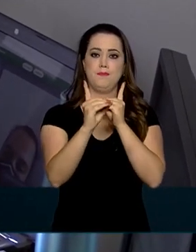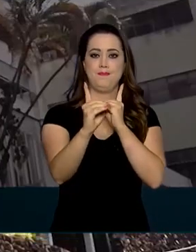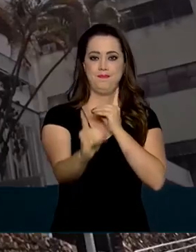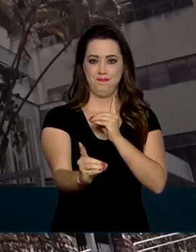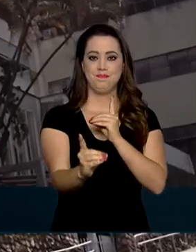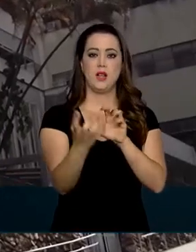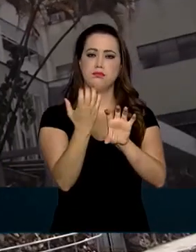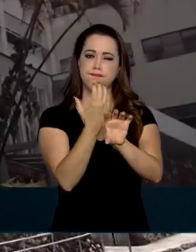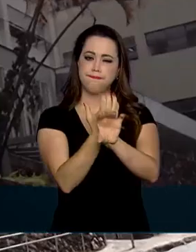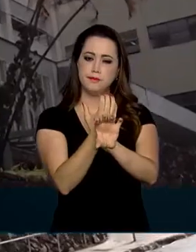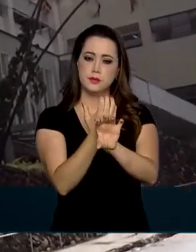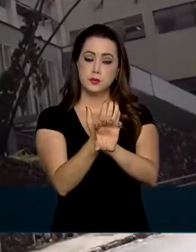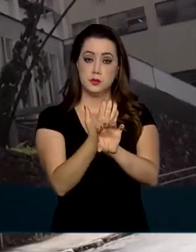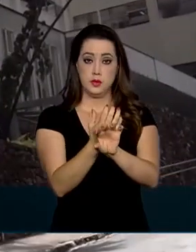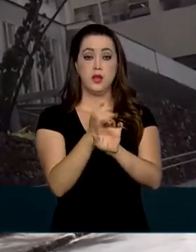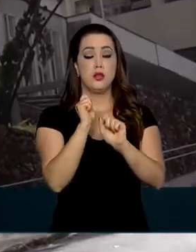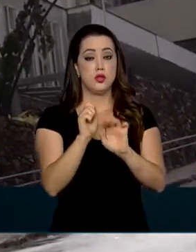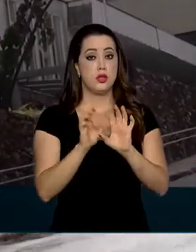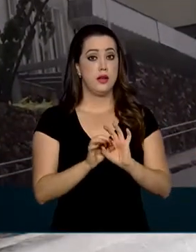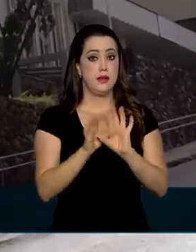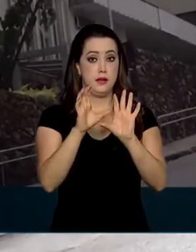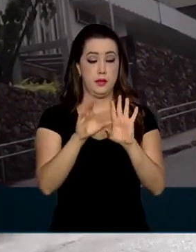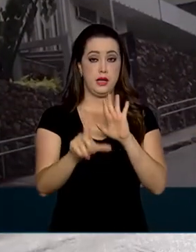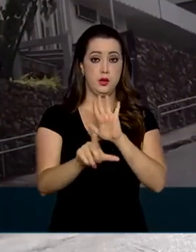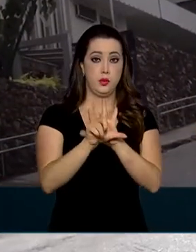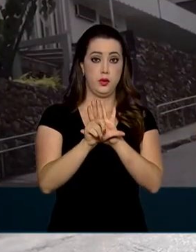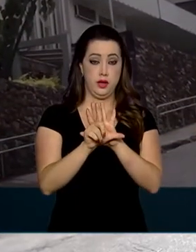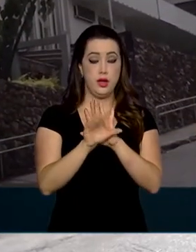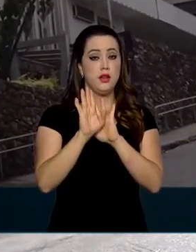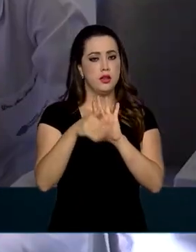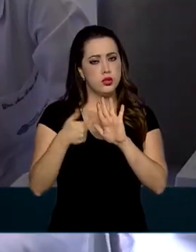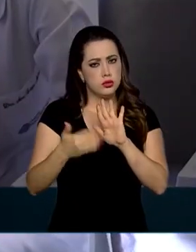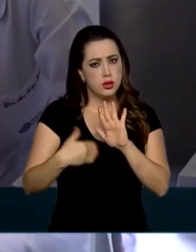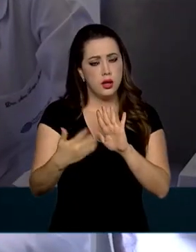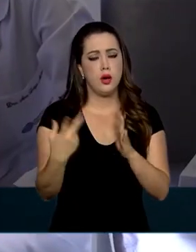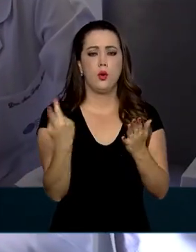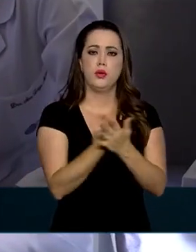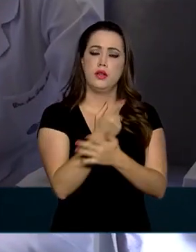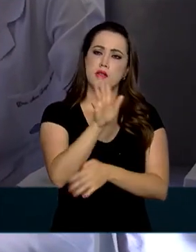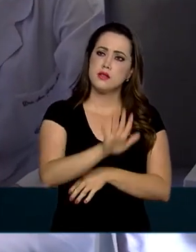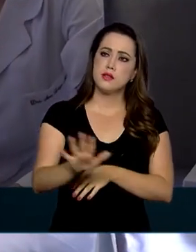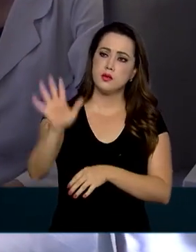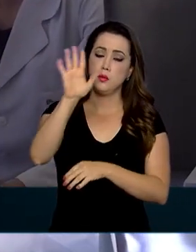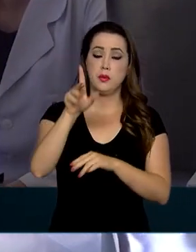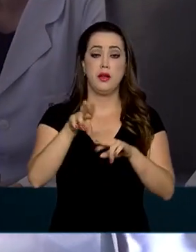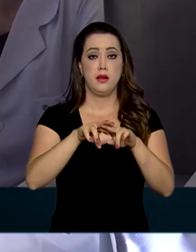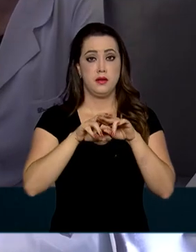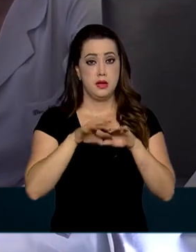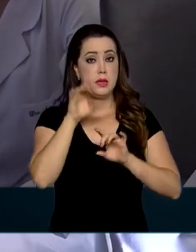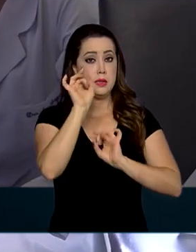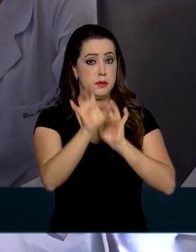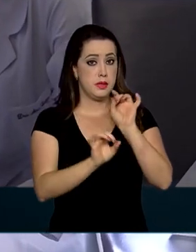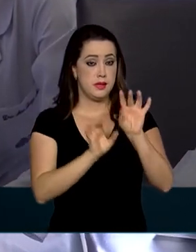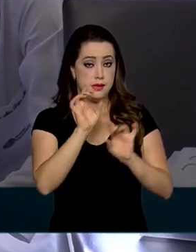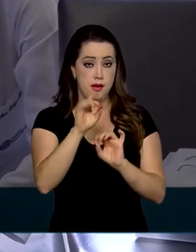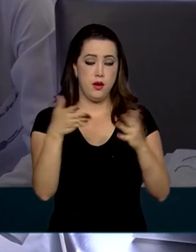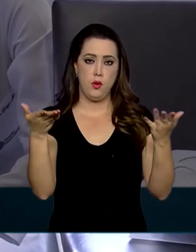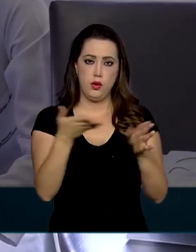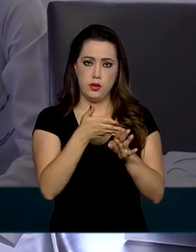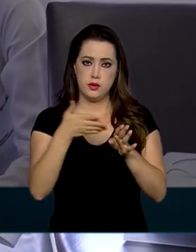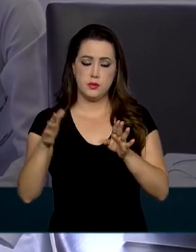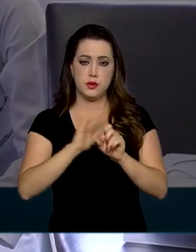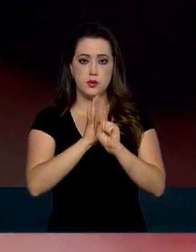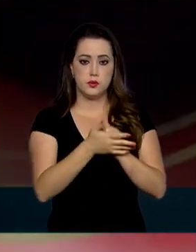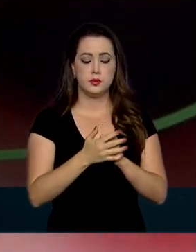telemedicina está autorizado por lei e vem sendo feito no país em caráter excepcional durante a